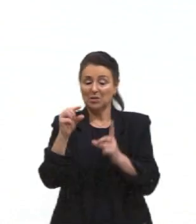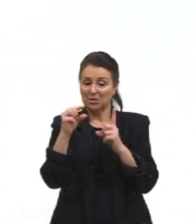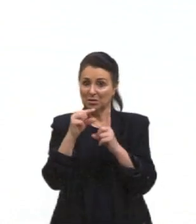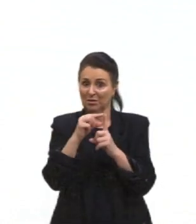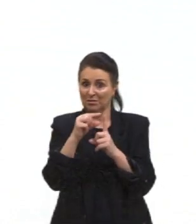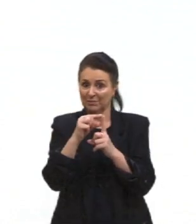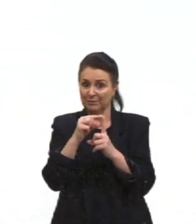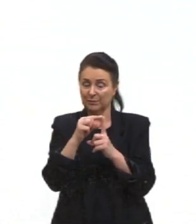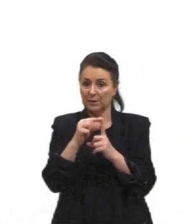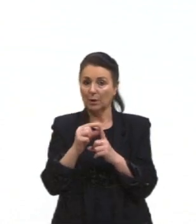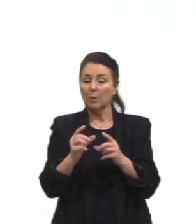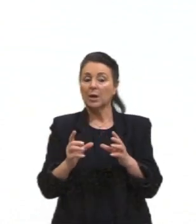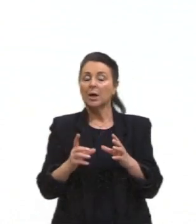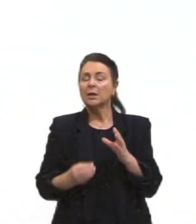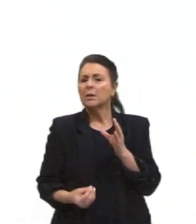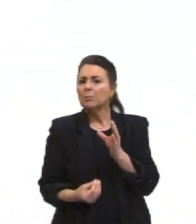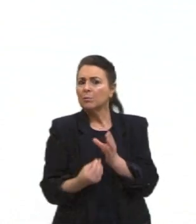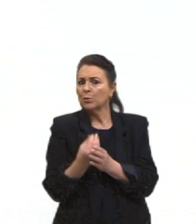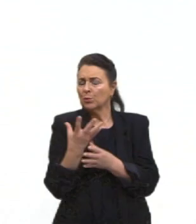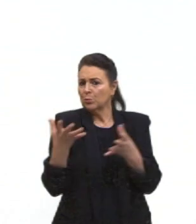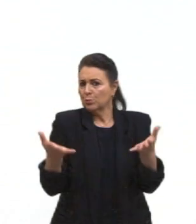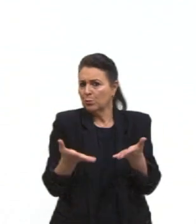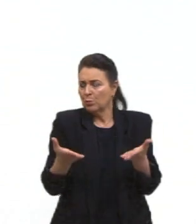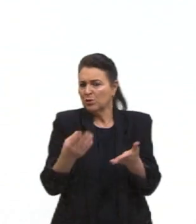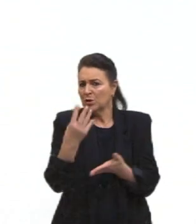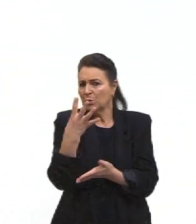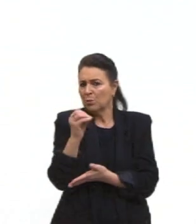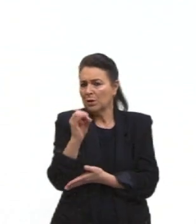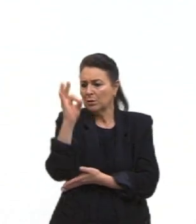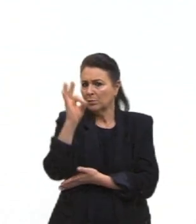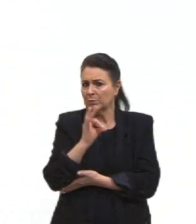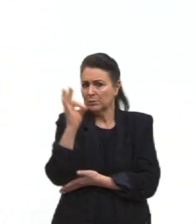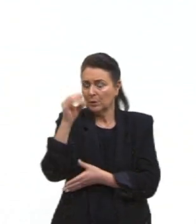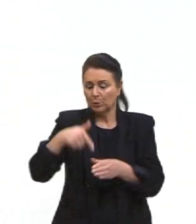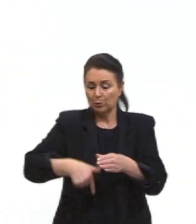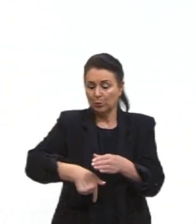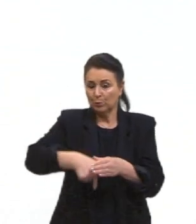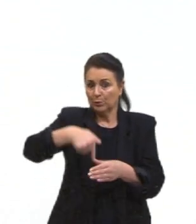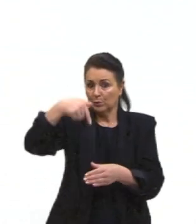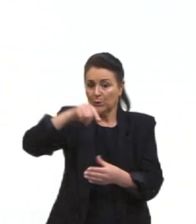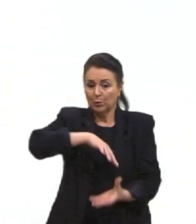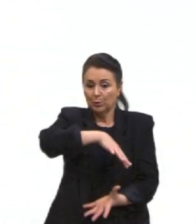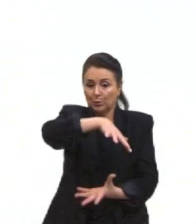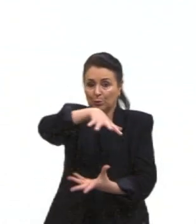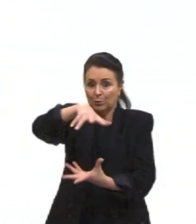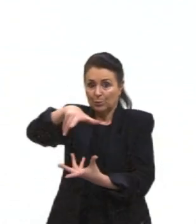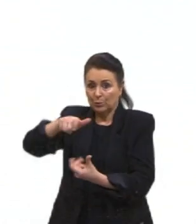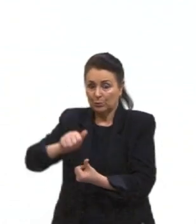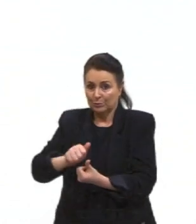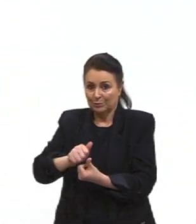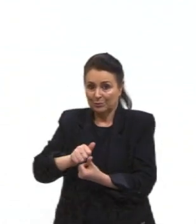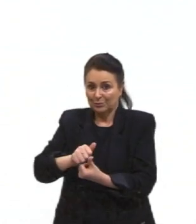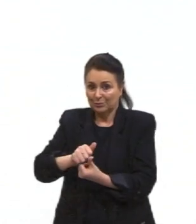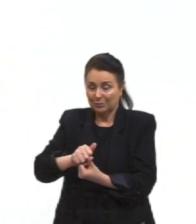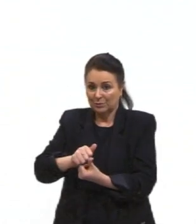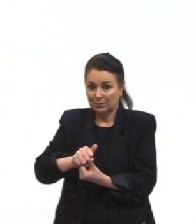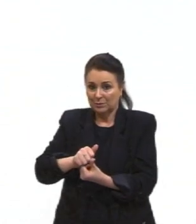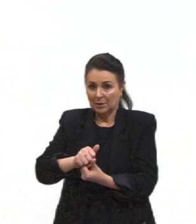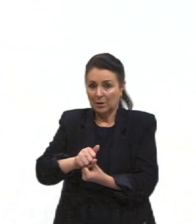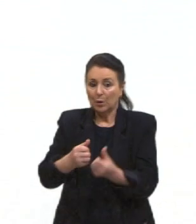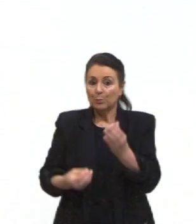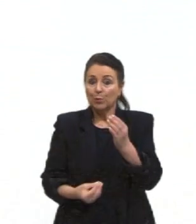ela produz hoje de 40% do petróleo extraído no mundo a 70, né, produz